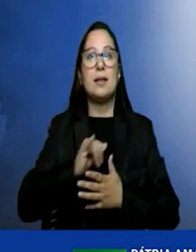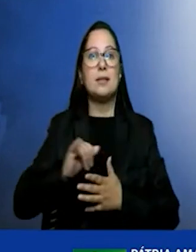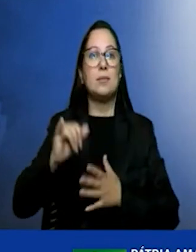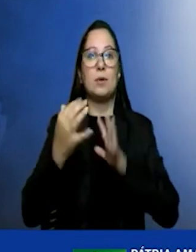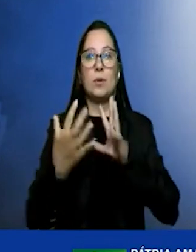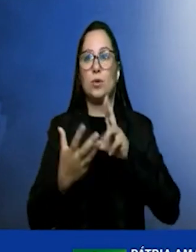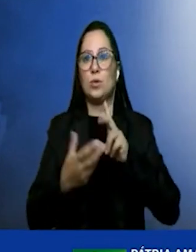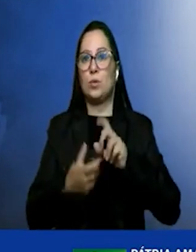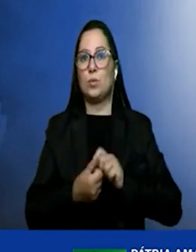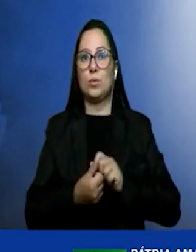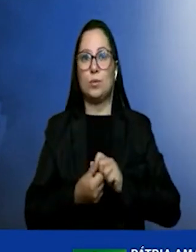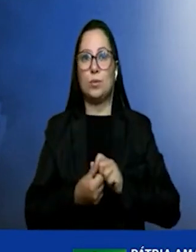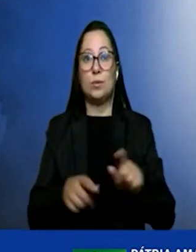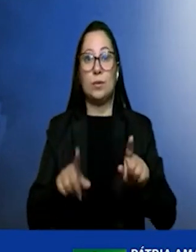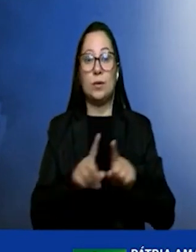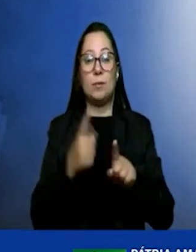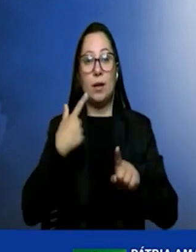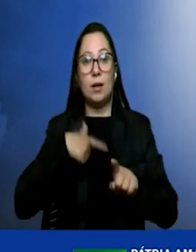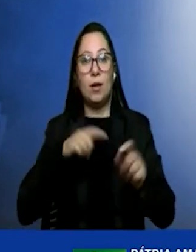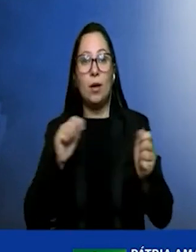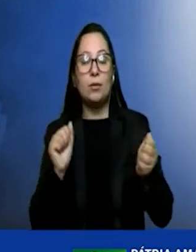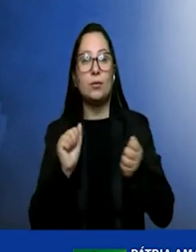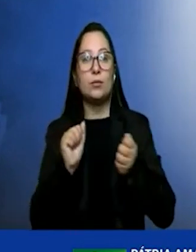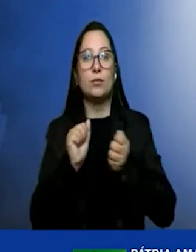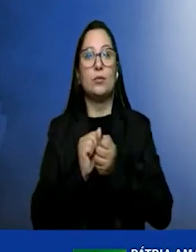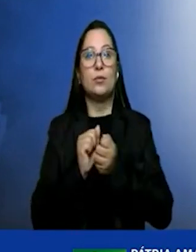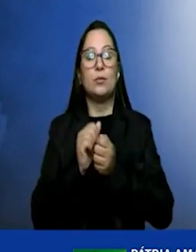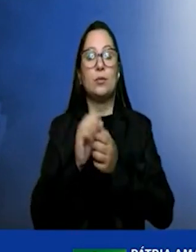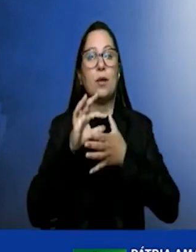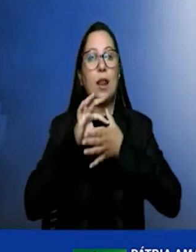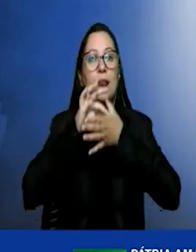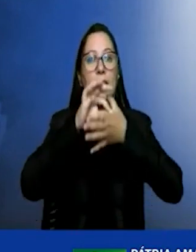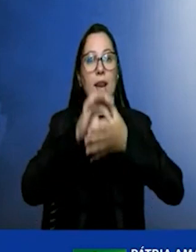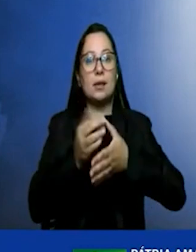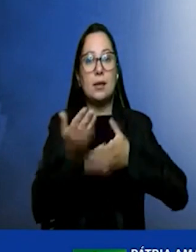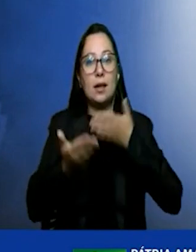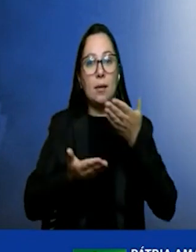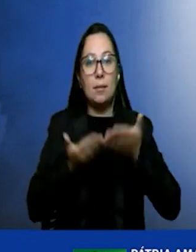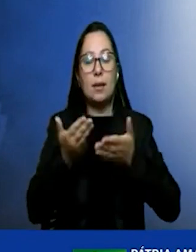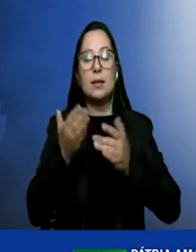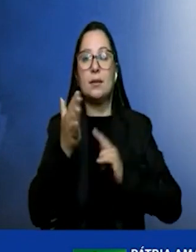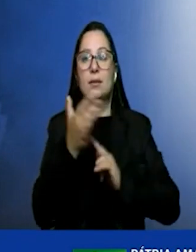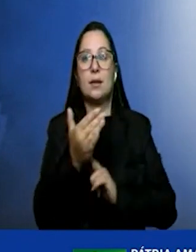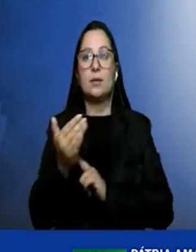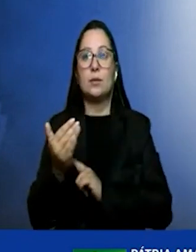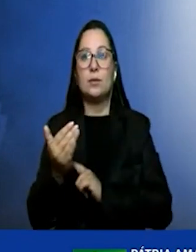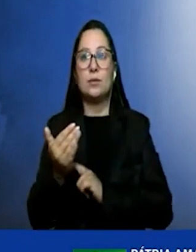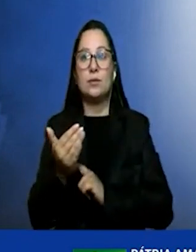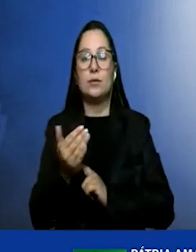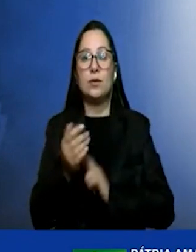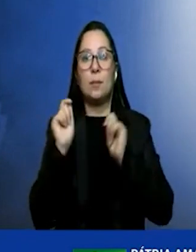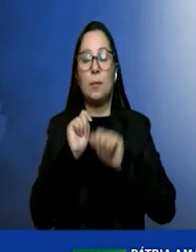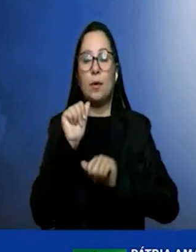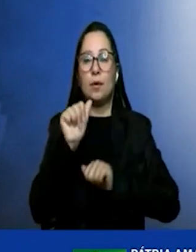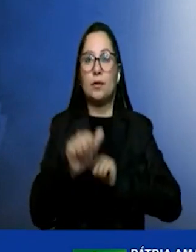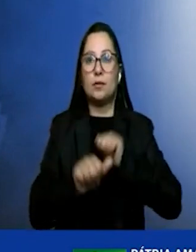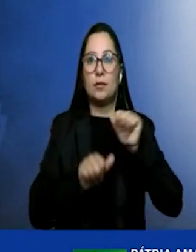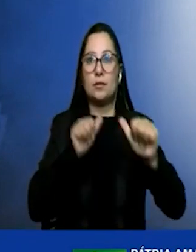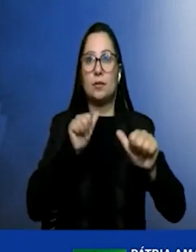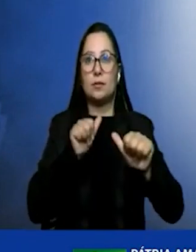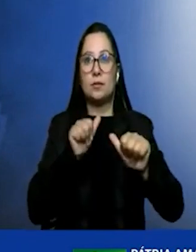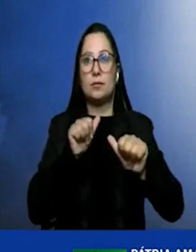também por estarmos nos tornando líderes em aplicação de tecnologia para a transformação do cenário